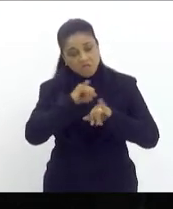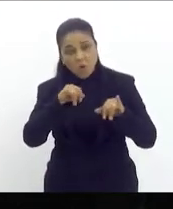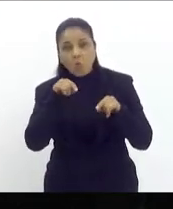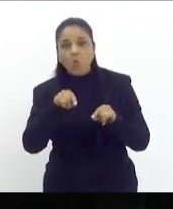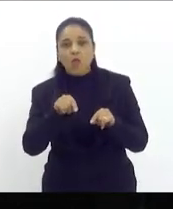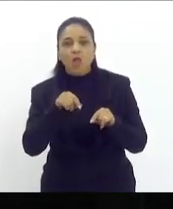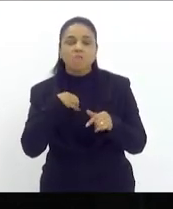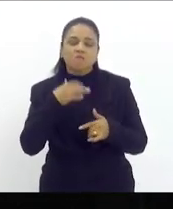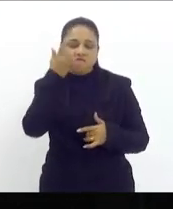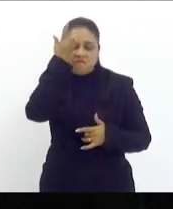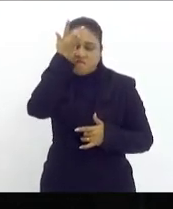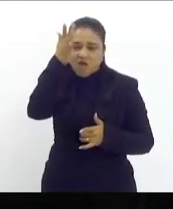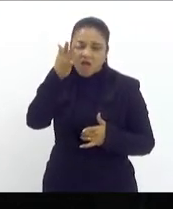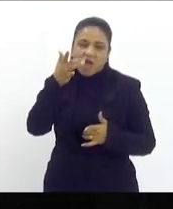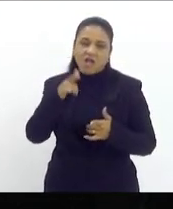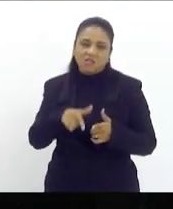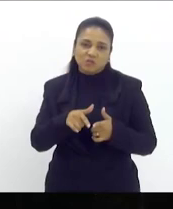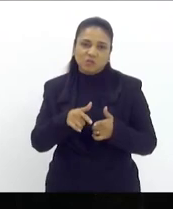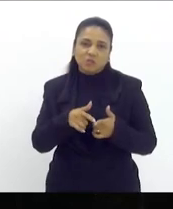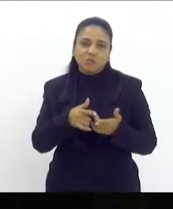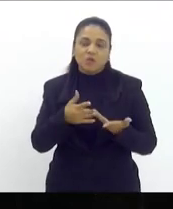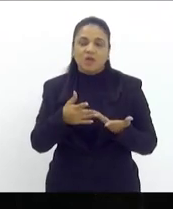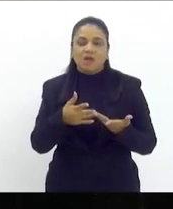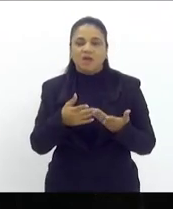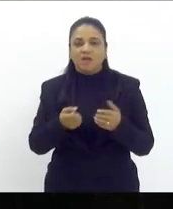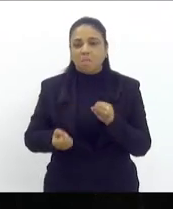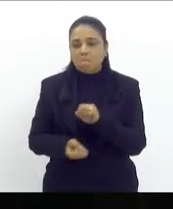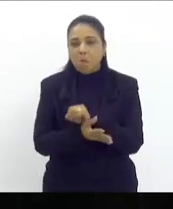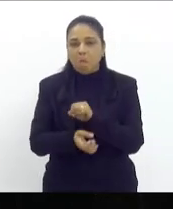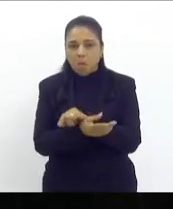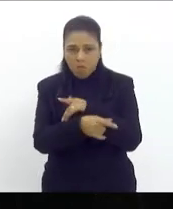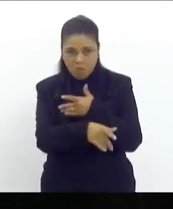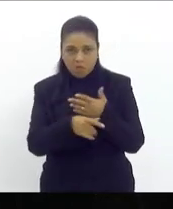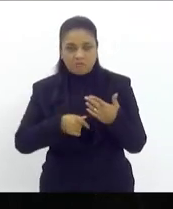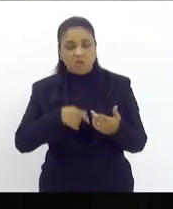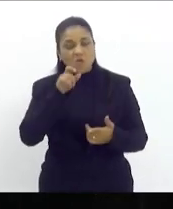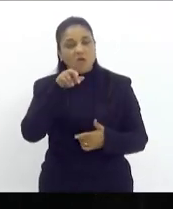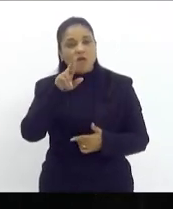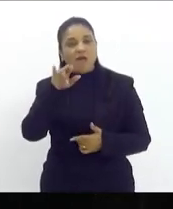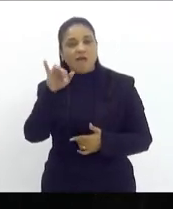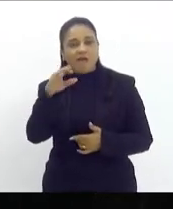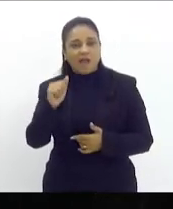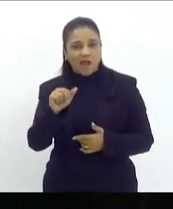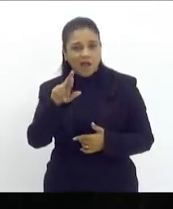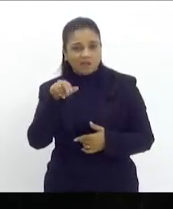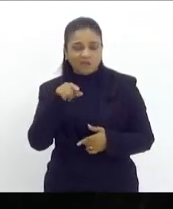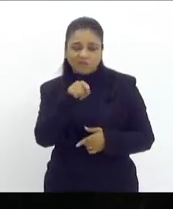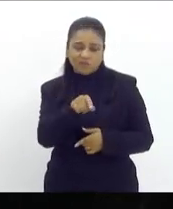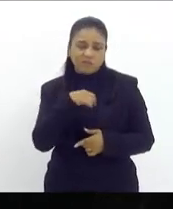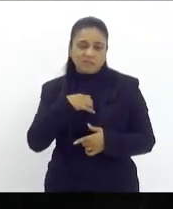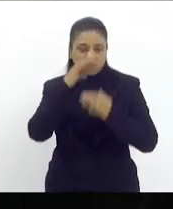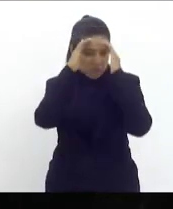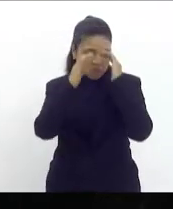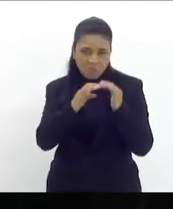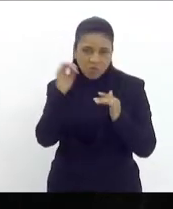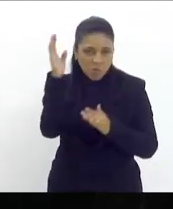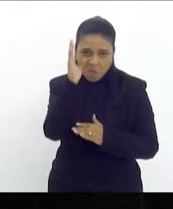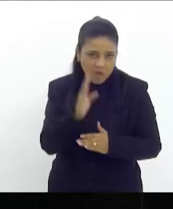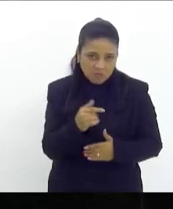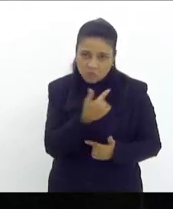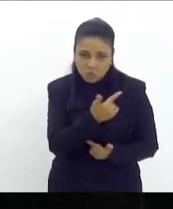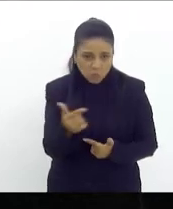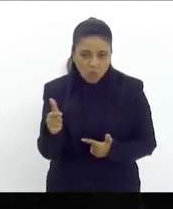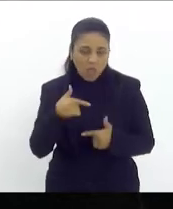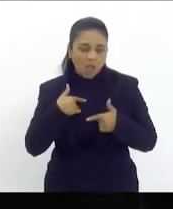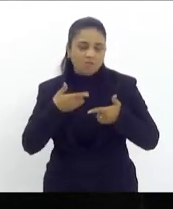passar a boiada então Ricardo Salles você é um fascínora você desrespeita o Brasil o país ao qual você